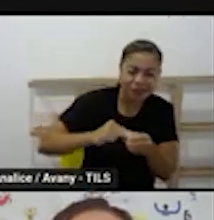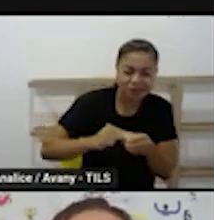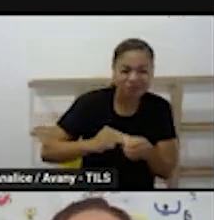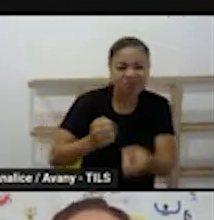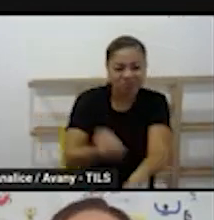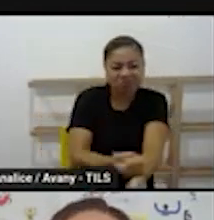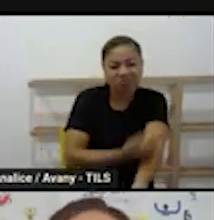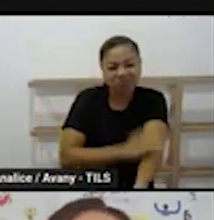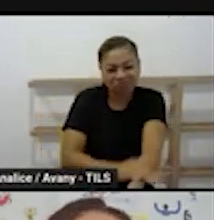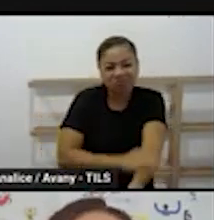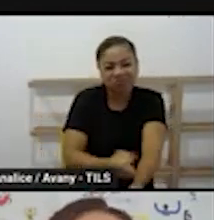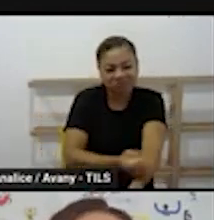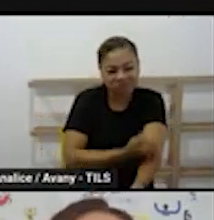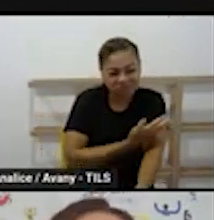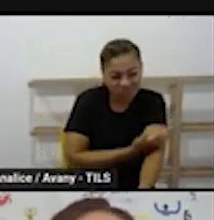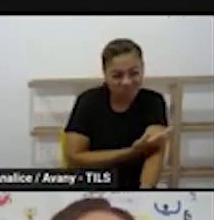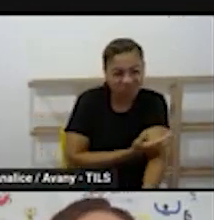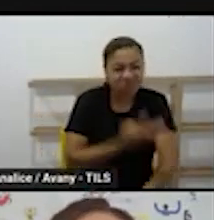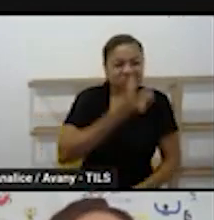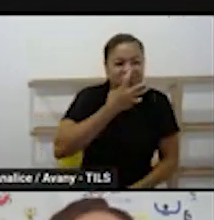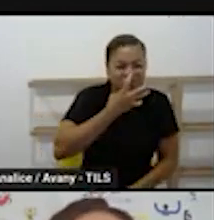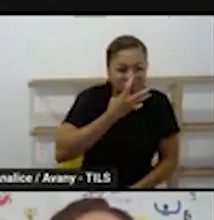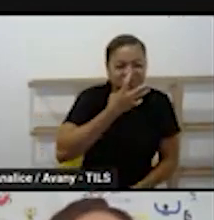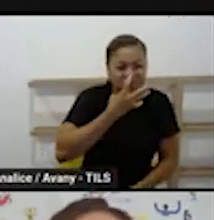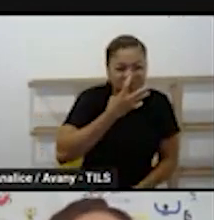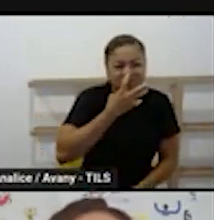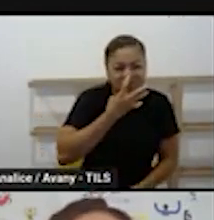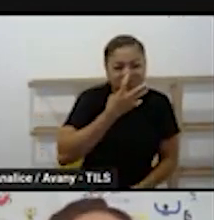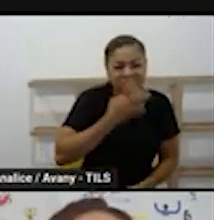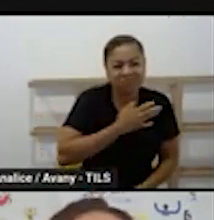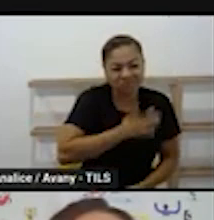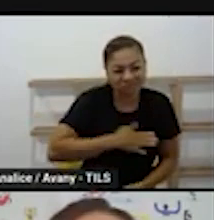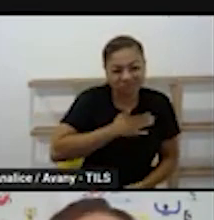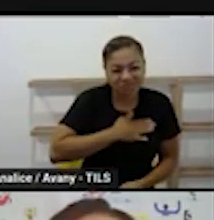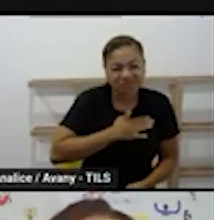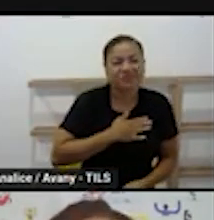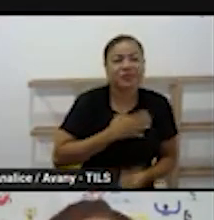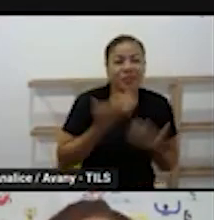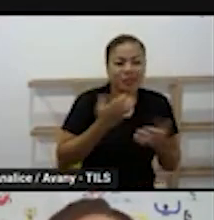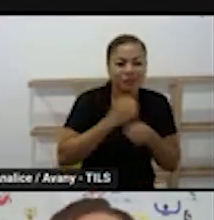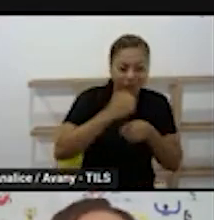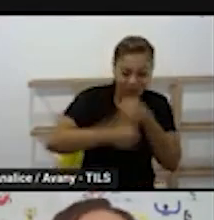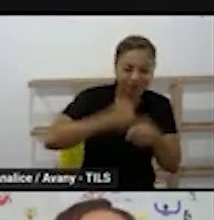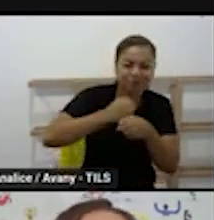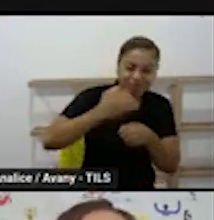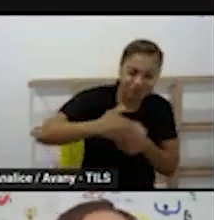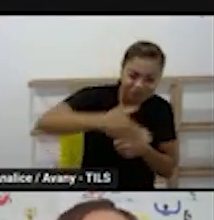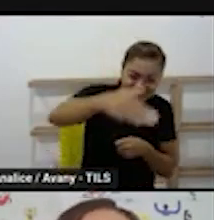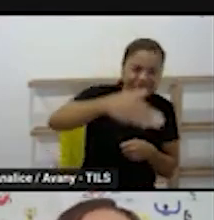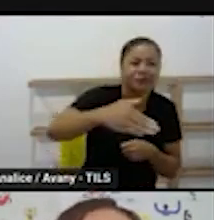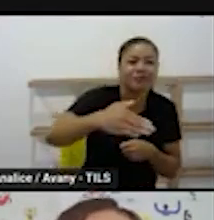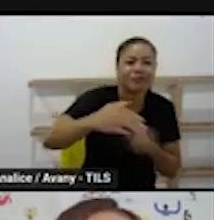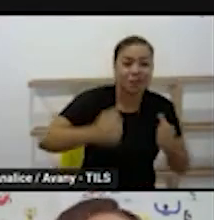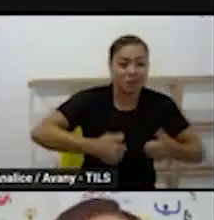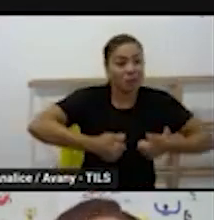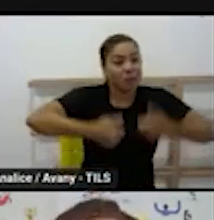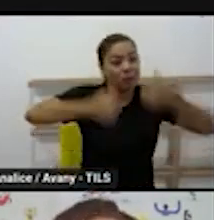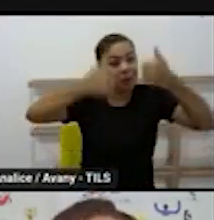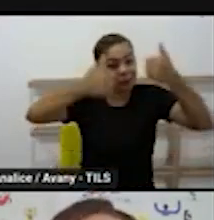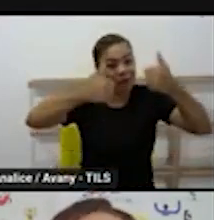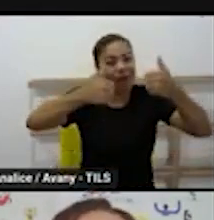de ser colega de vocês quero desejar um ano letivo de muita qualidade de muita